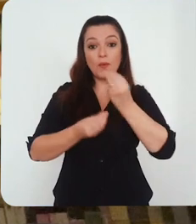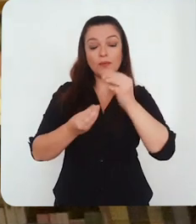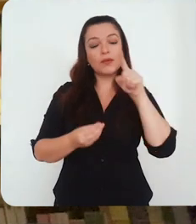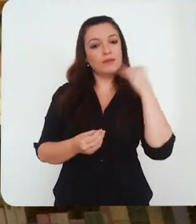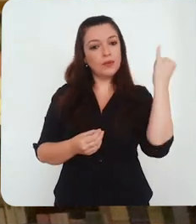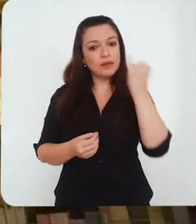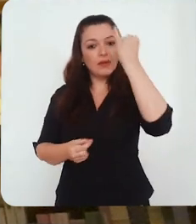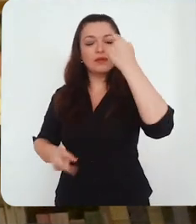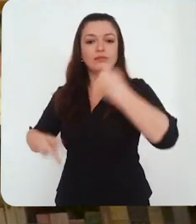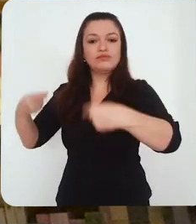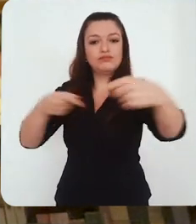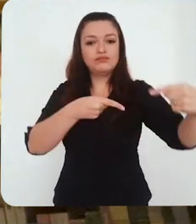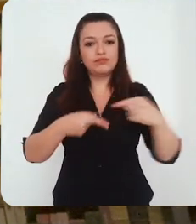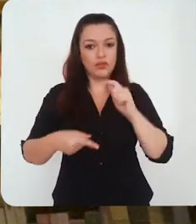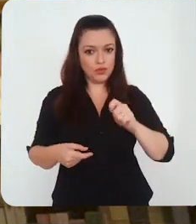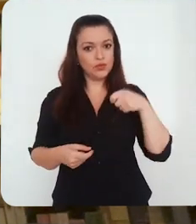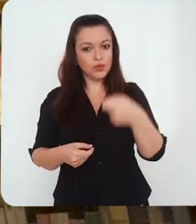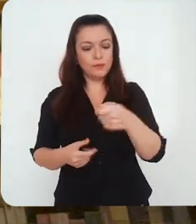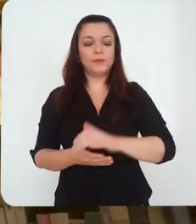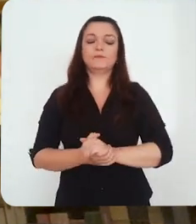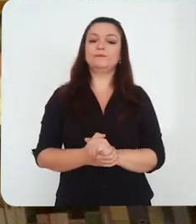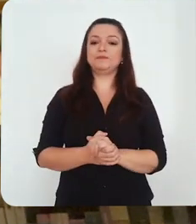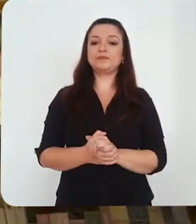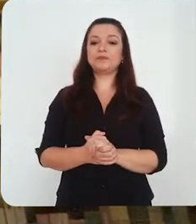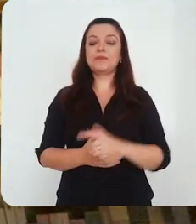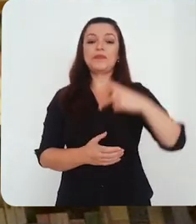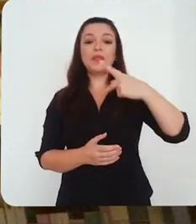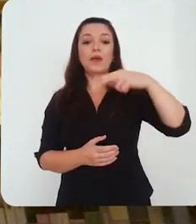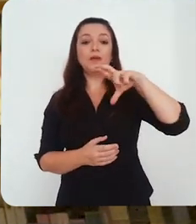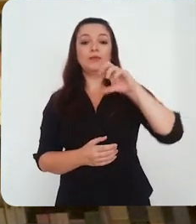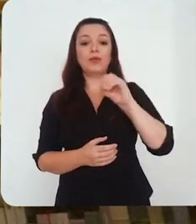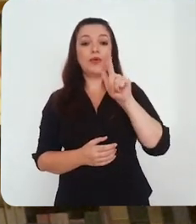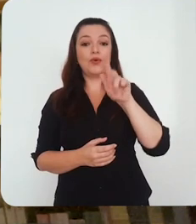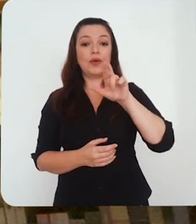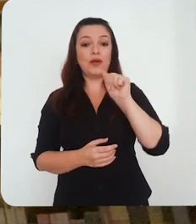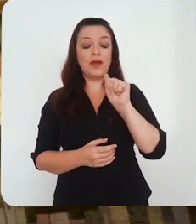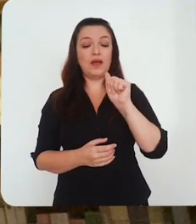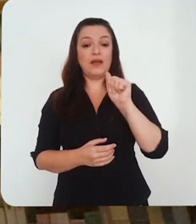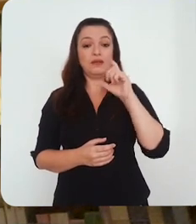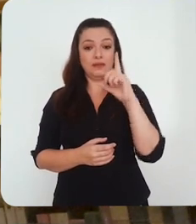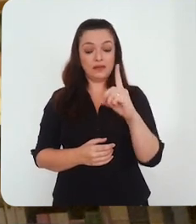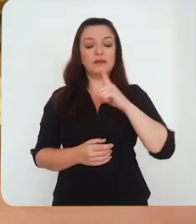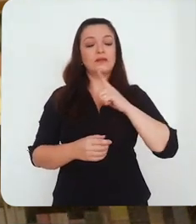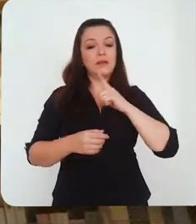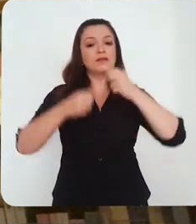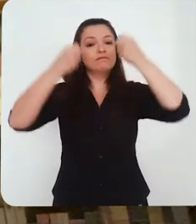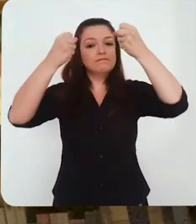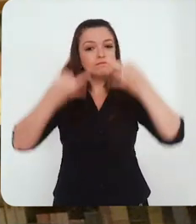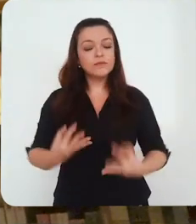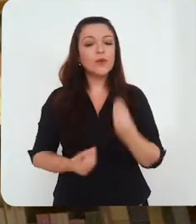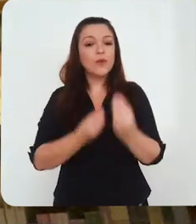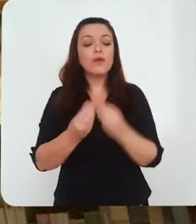acontecido e para projetar, enfim, alguns próximos passos nesse debate que eu sei que é um debate importante. A nossa Prograde, desde